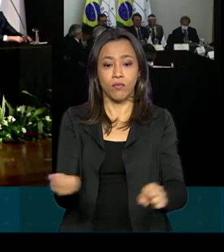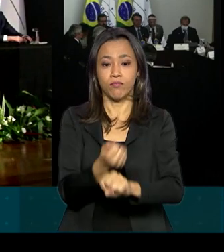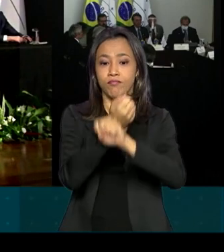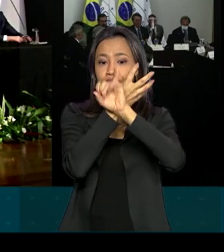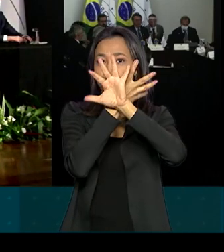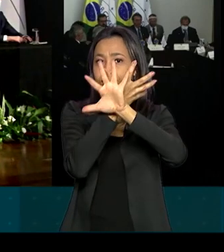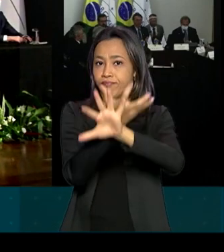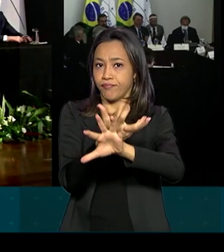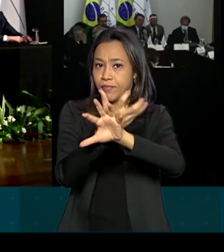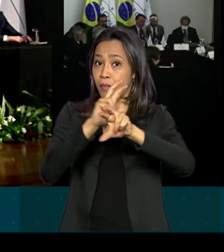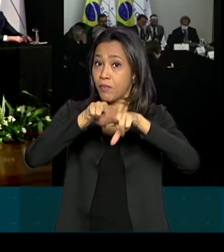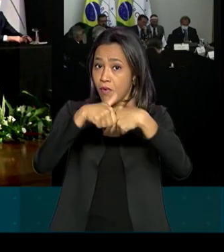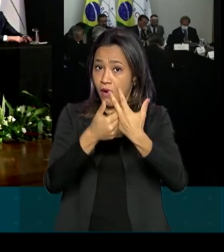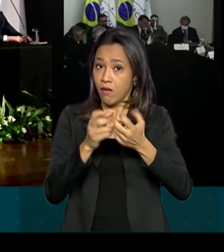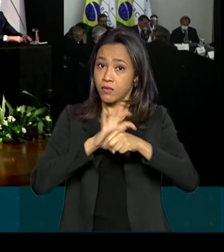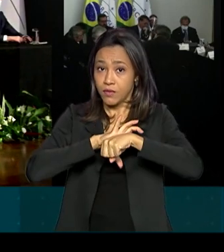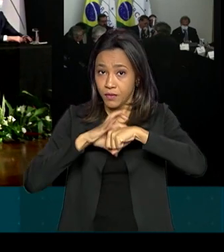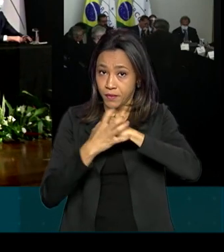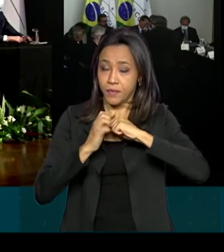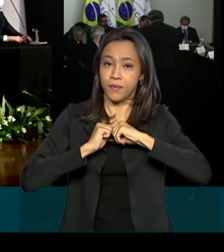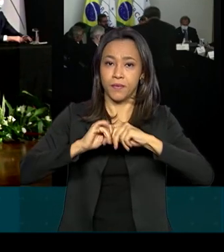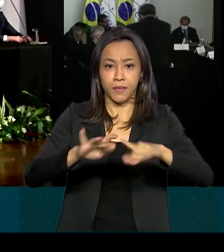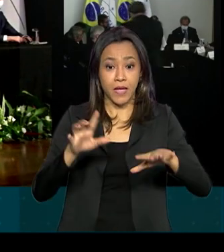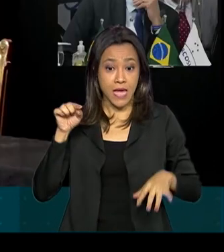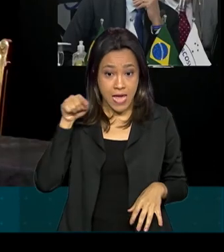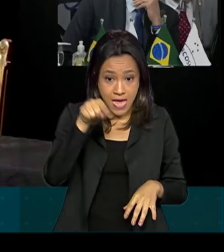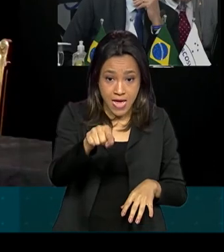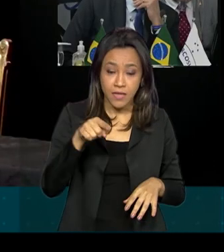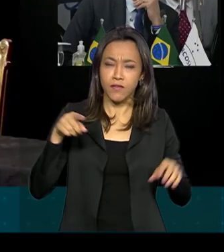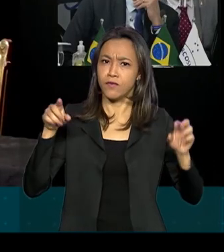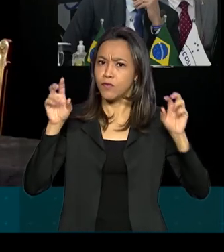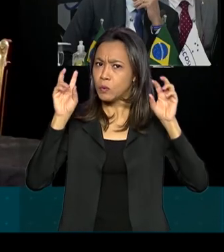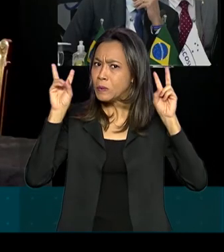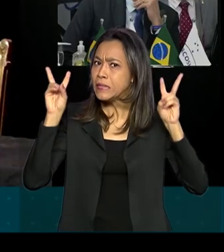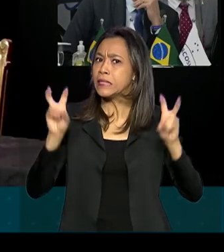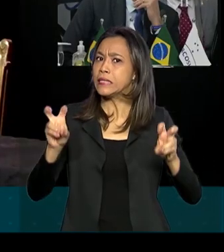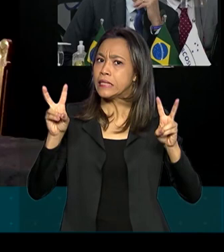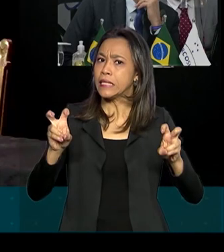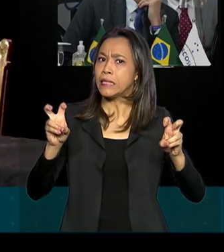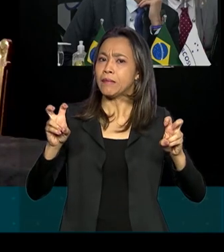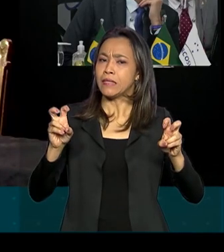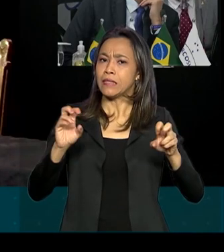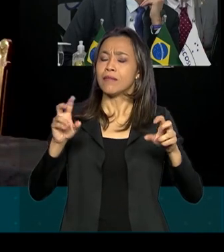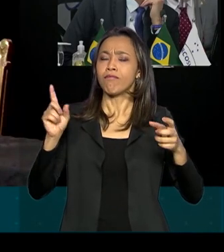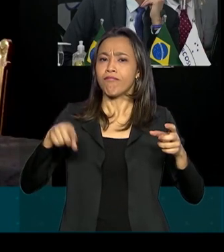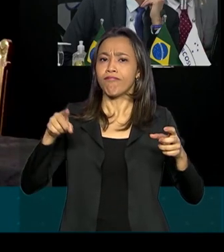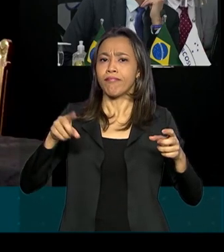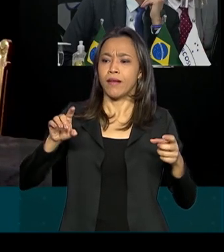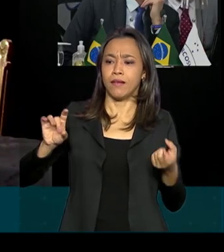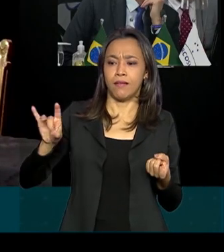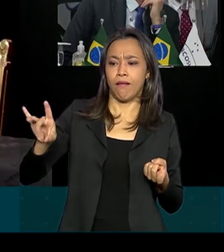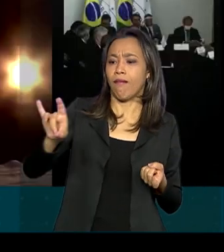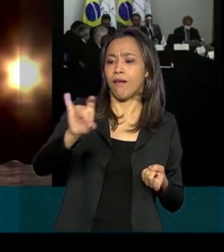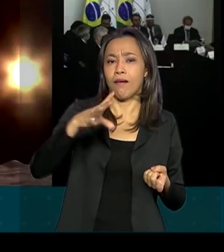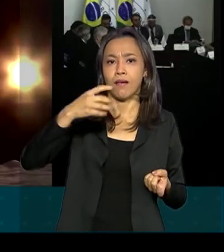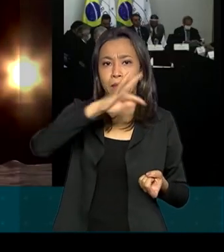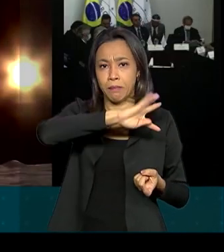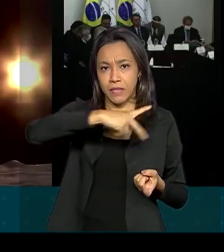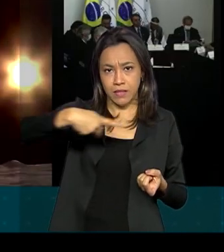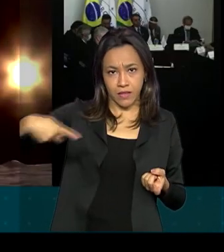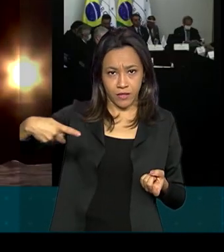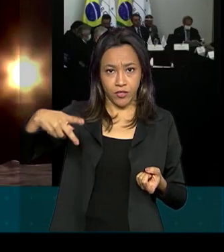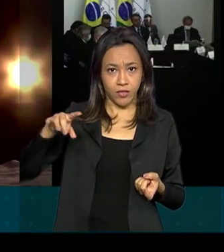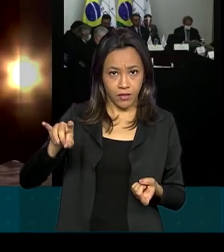pandemia do novo coronavírus. Inclusive, esse foi um dos assuntos mais tratados na reunião entre os chefes de Estado. Foi uma